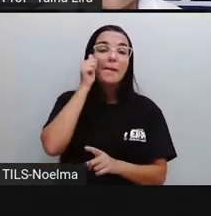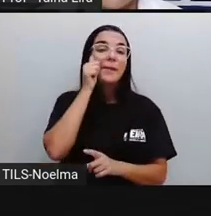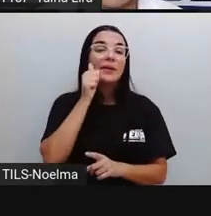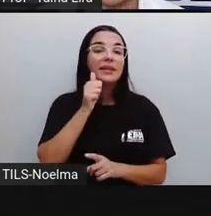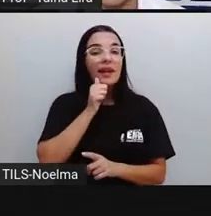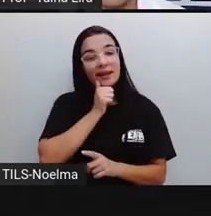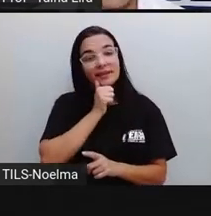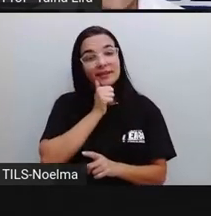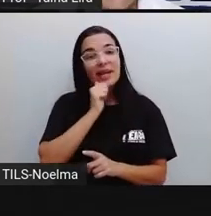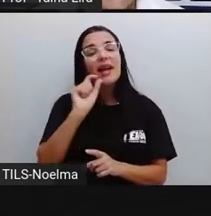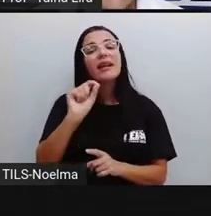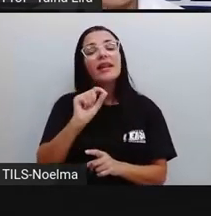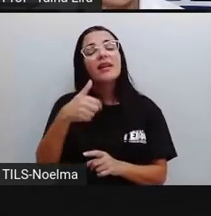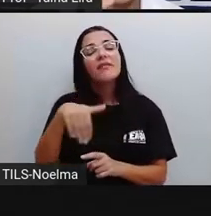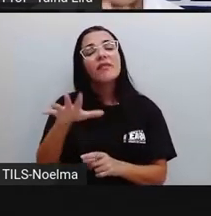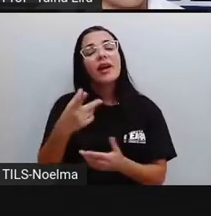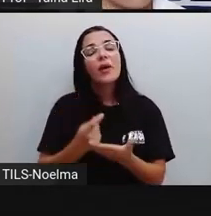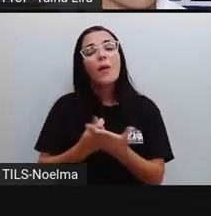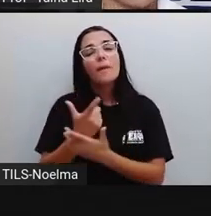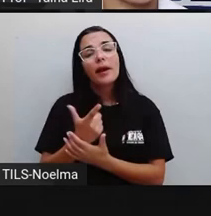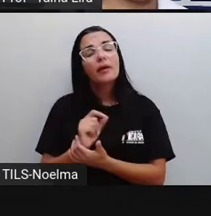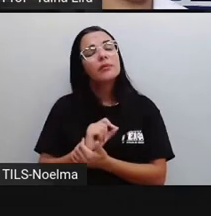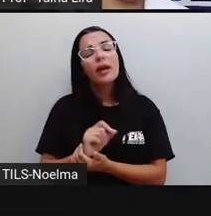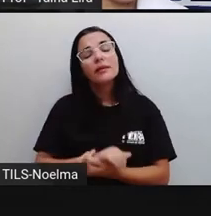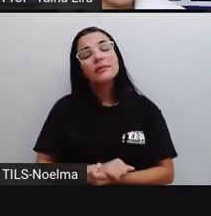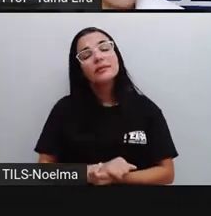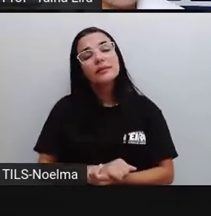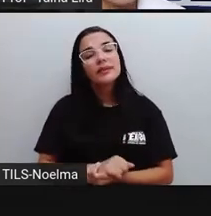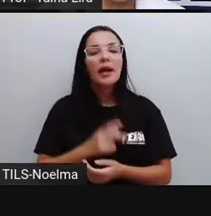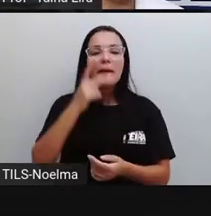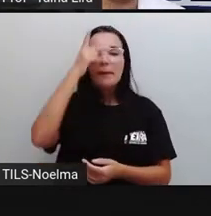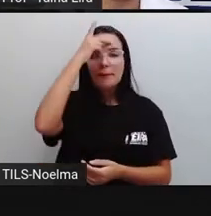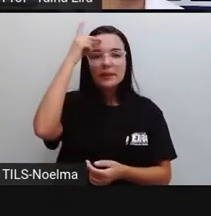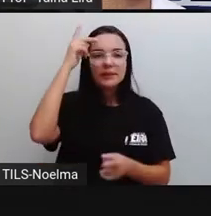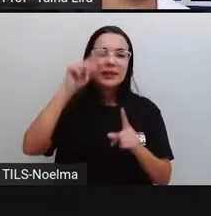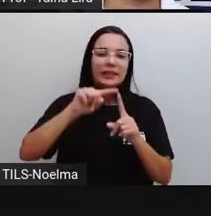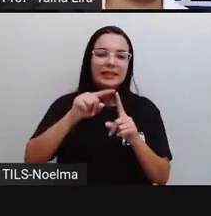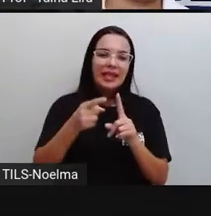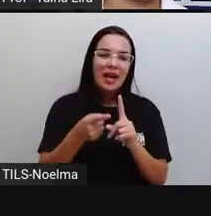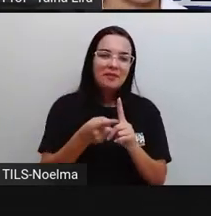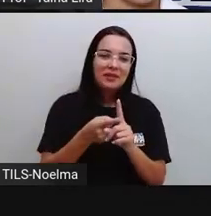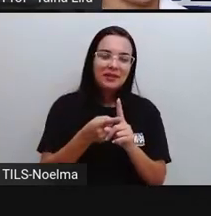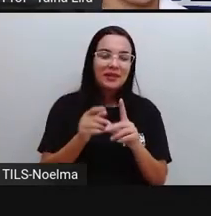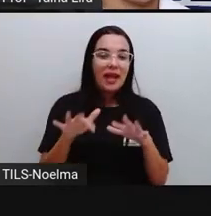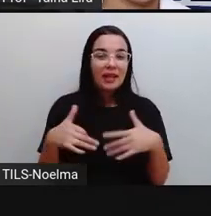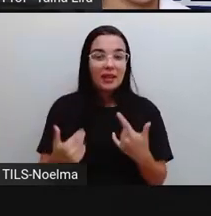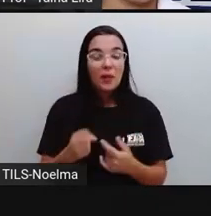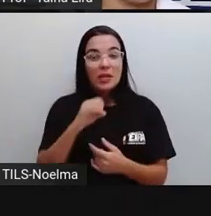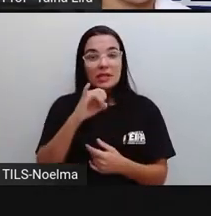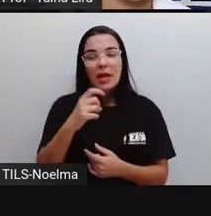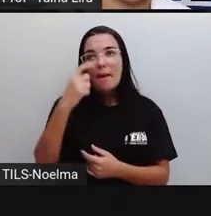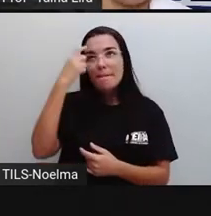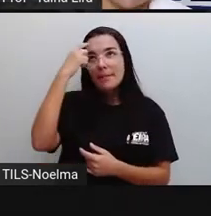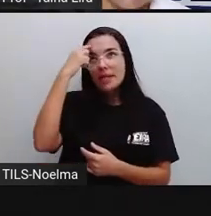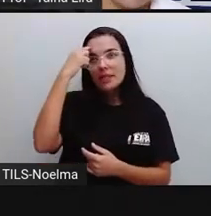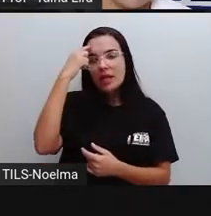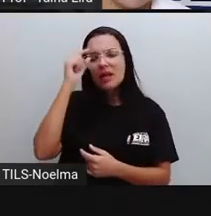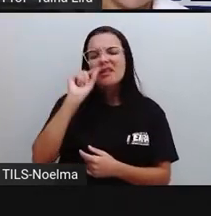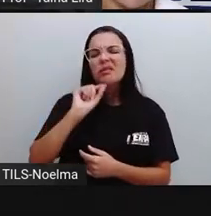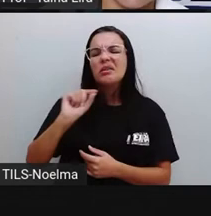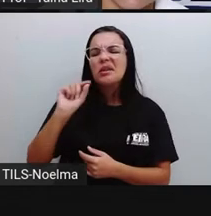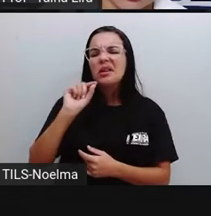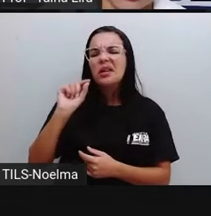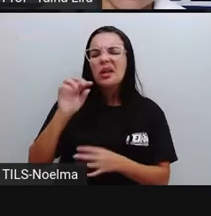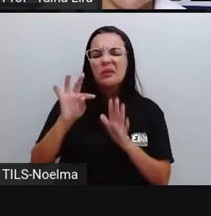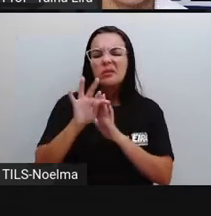quem vai comprar, quem vai adquirir esses produtos são as gestantes. Então, se a gente pensar, para quem foi feito